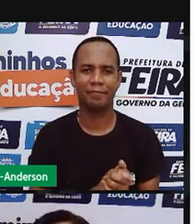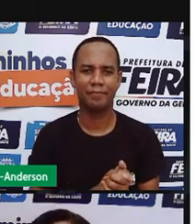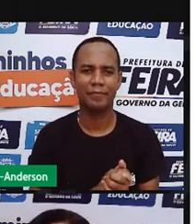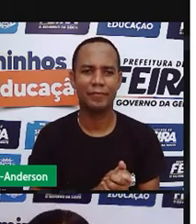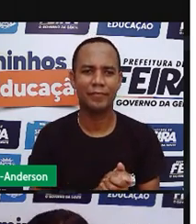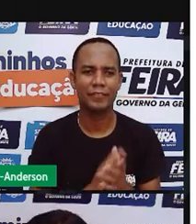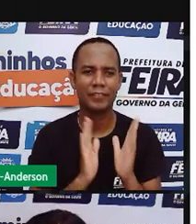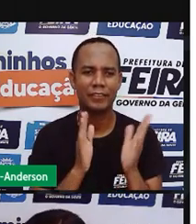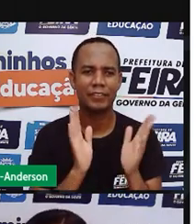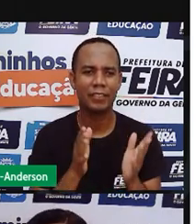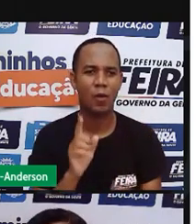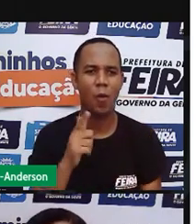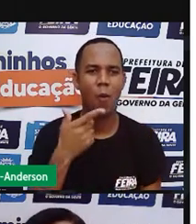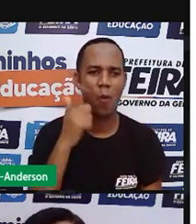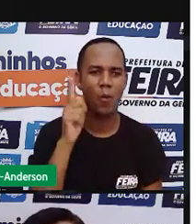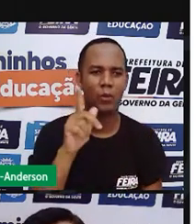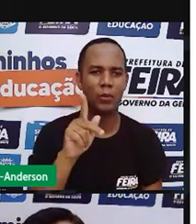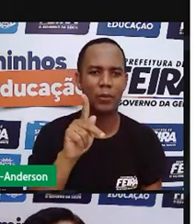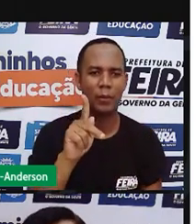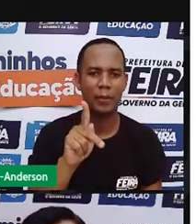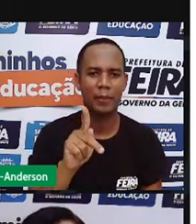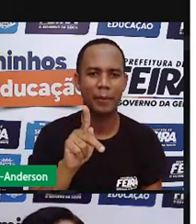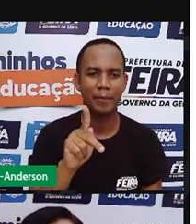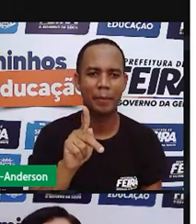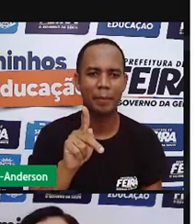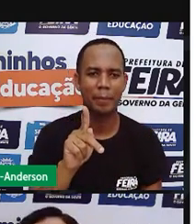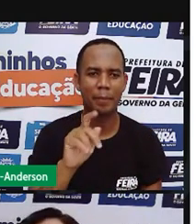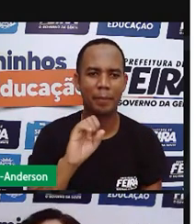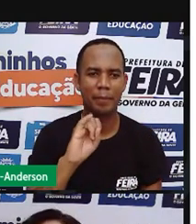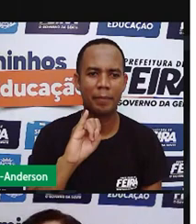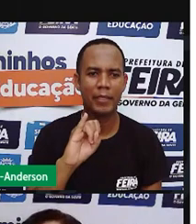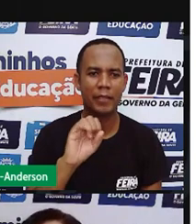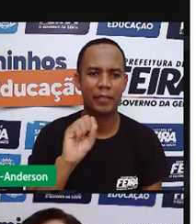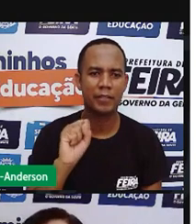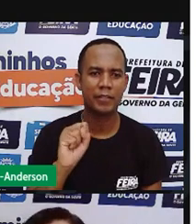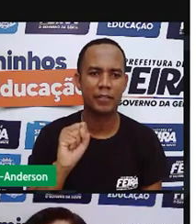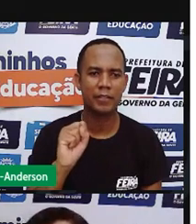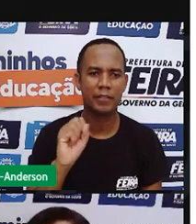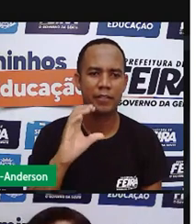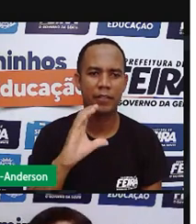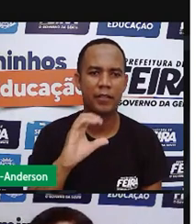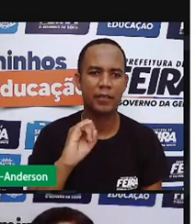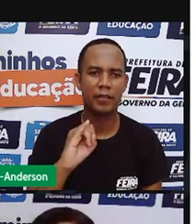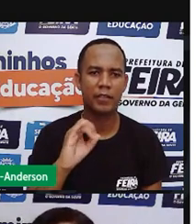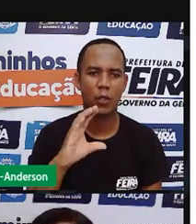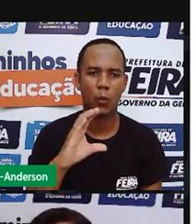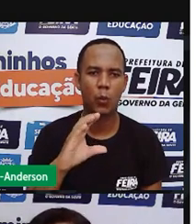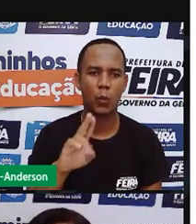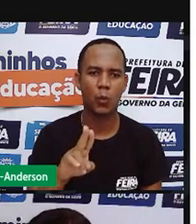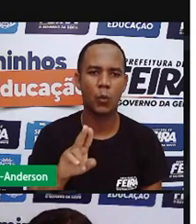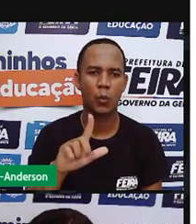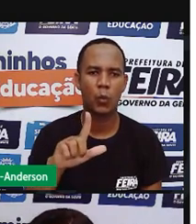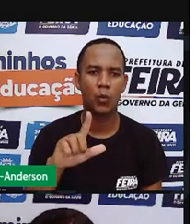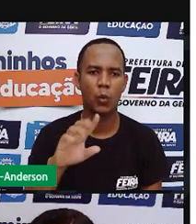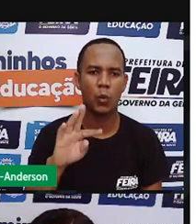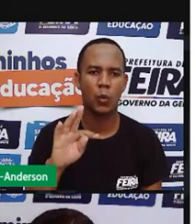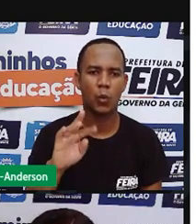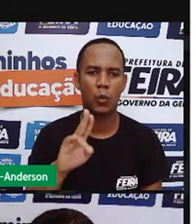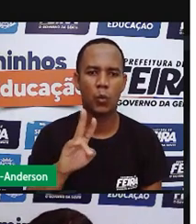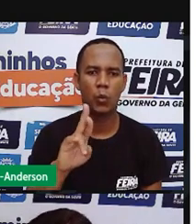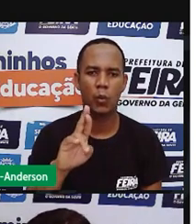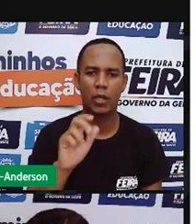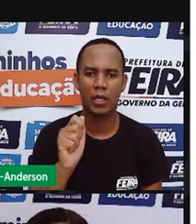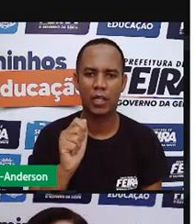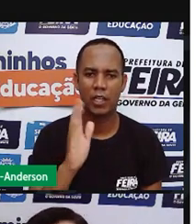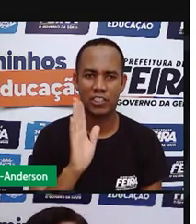A piscicultura. Olha só! A piscicultura é a criação de peixes. Você já viu a